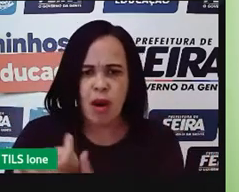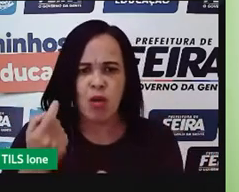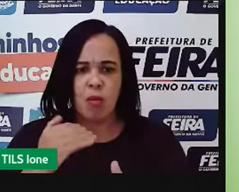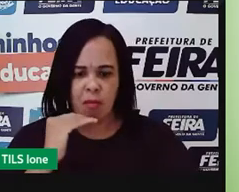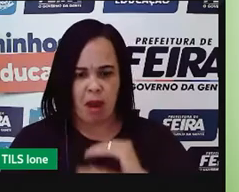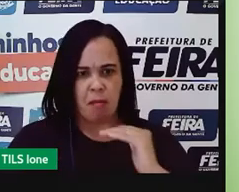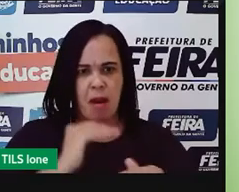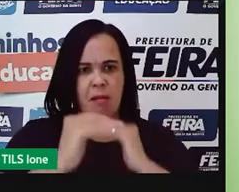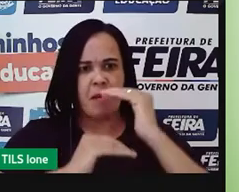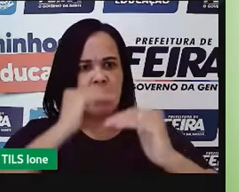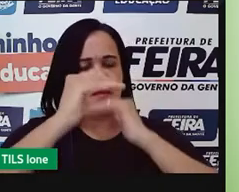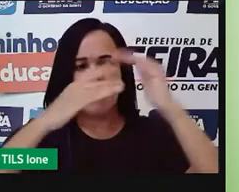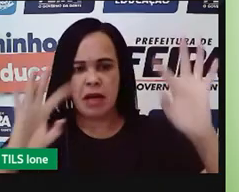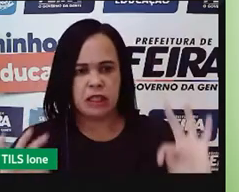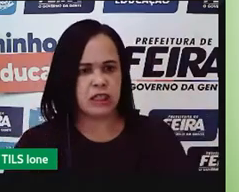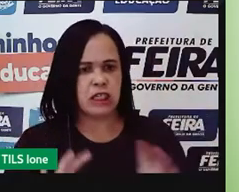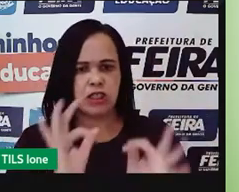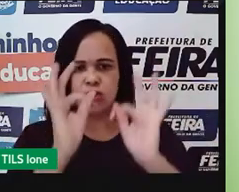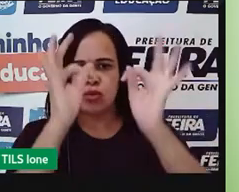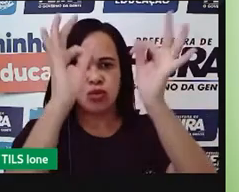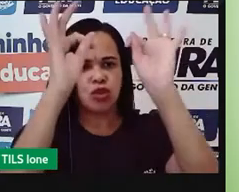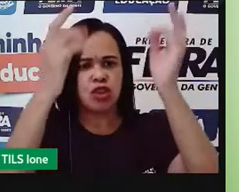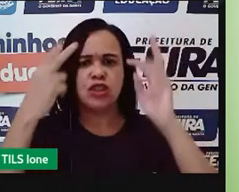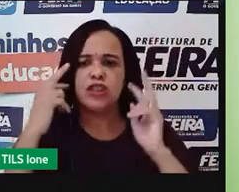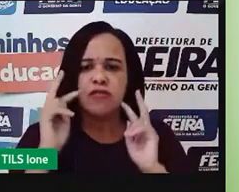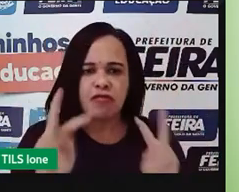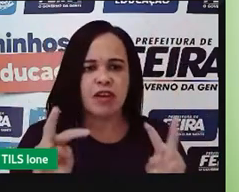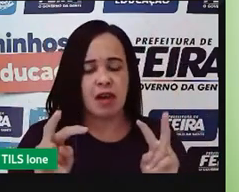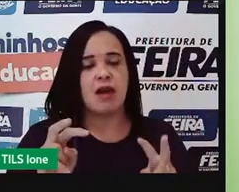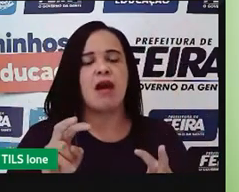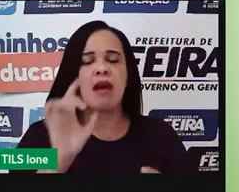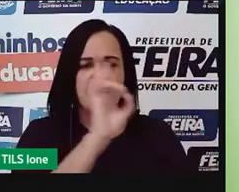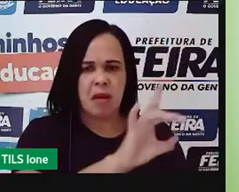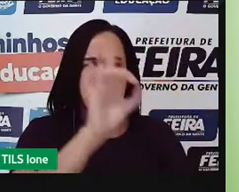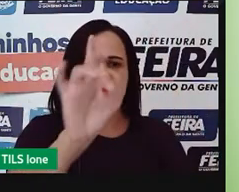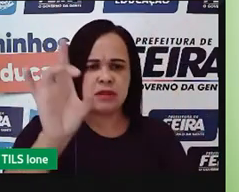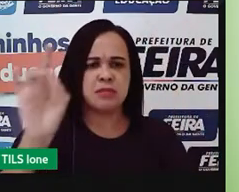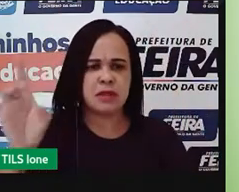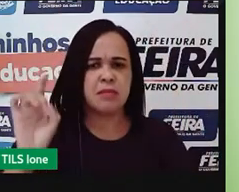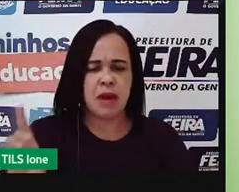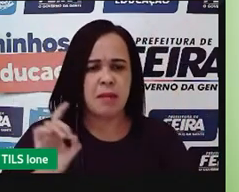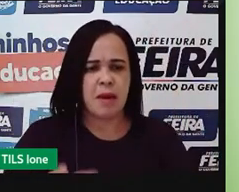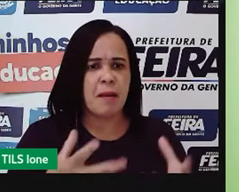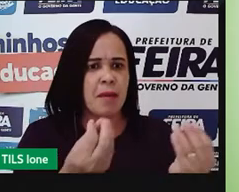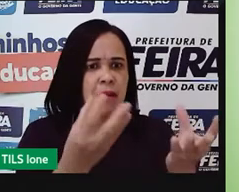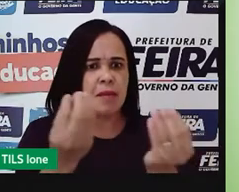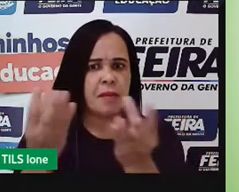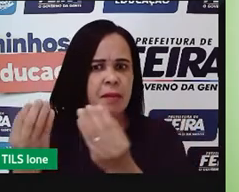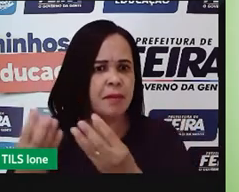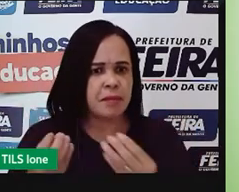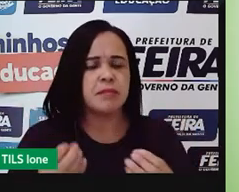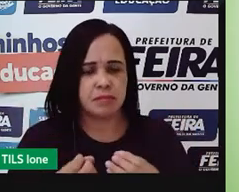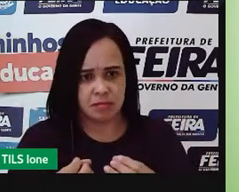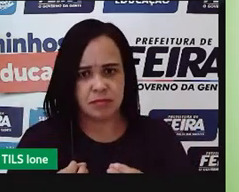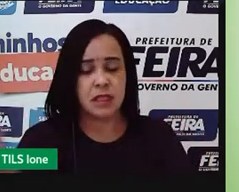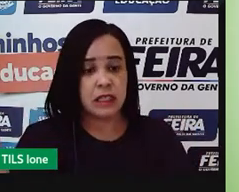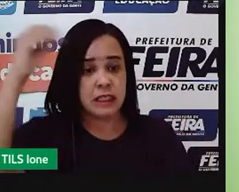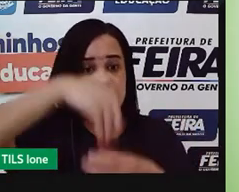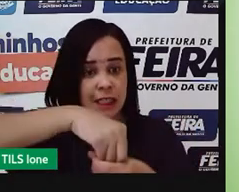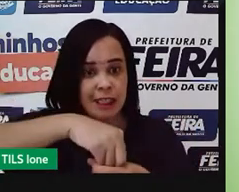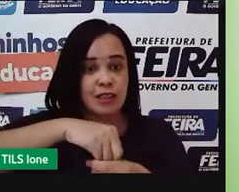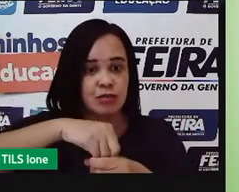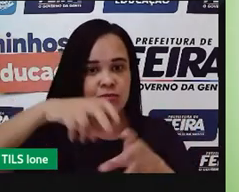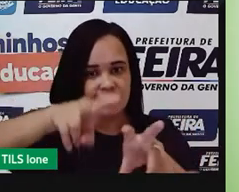nessa agricultura, ele é visível, e a cada dia é agregado mais um valor a essa agricultura aí.